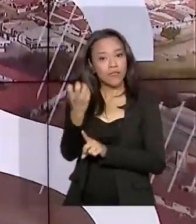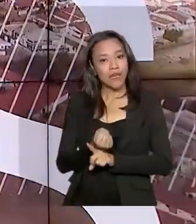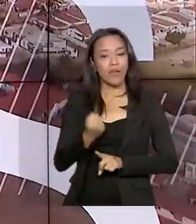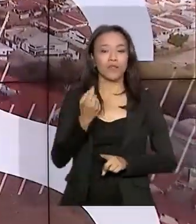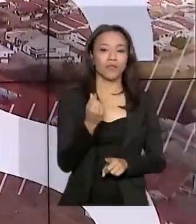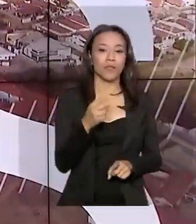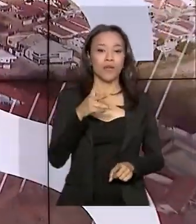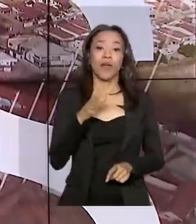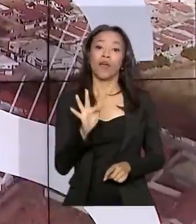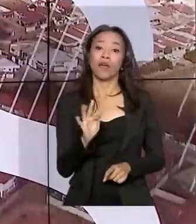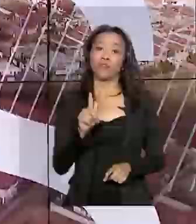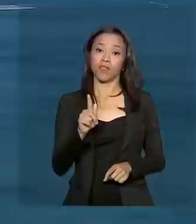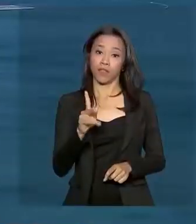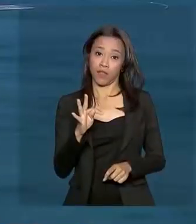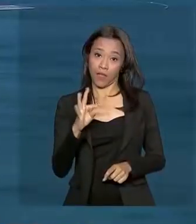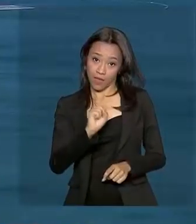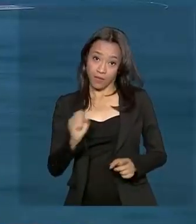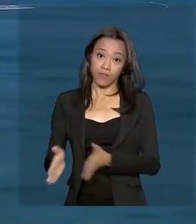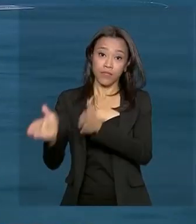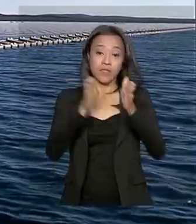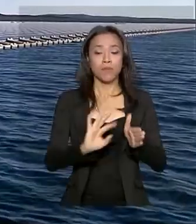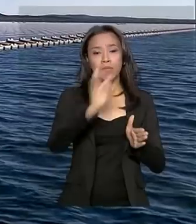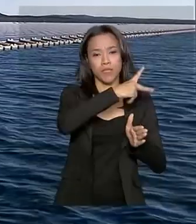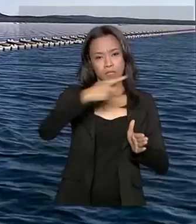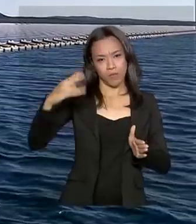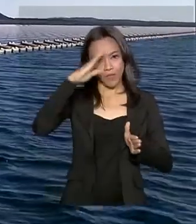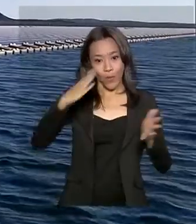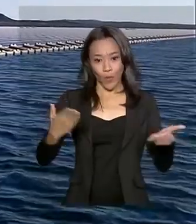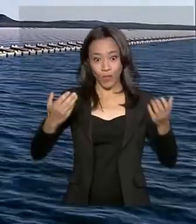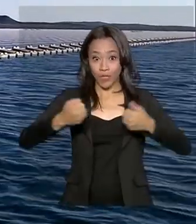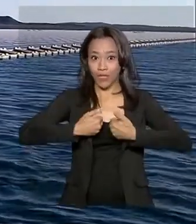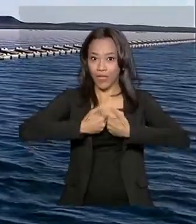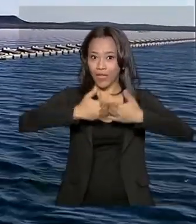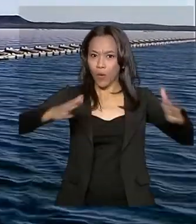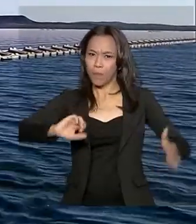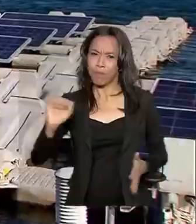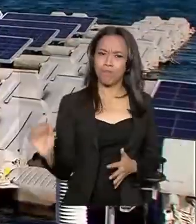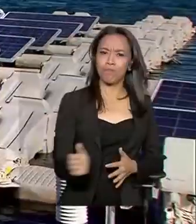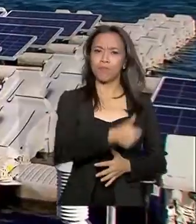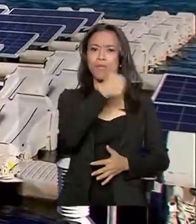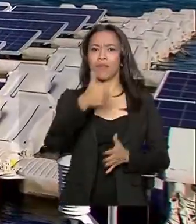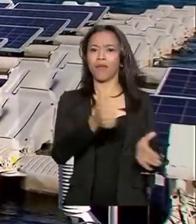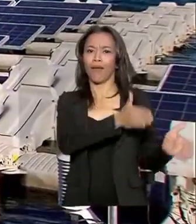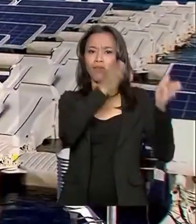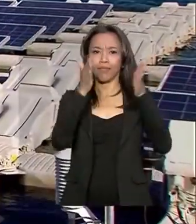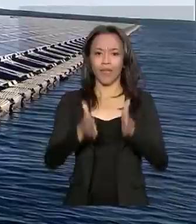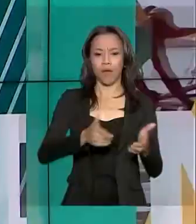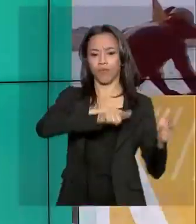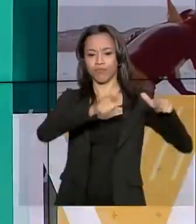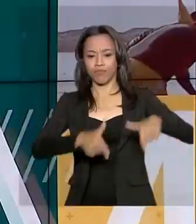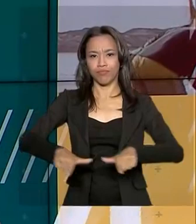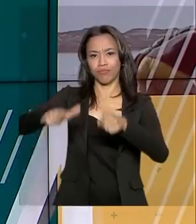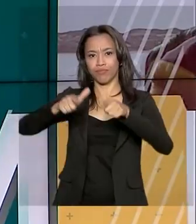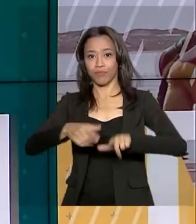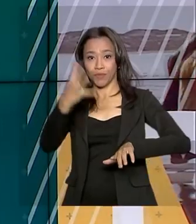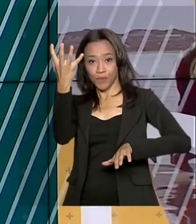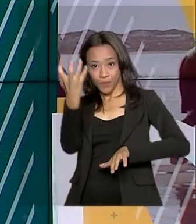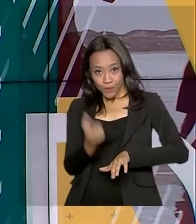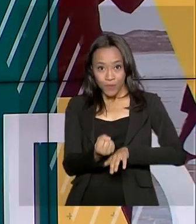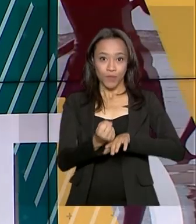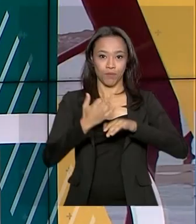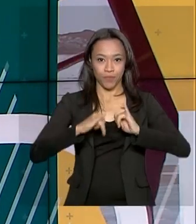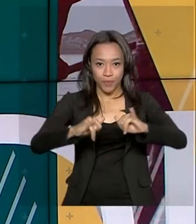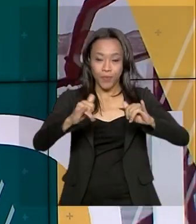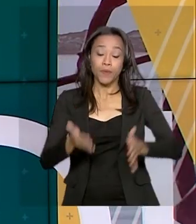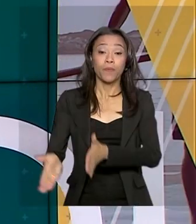FGTS. Presidente Bolsonaro inaugura hoje primeira etapa da usina solar flutuante na Bahia. E veja também,